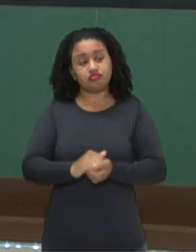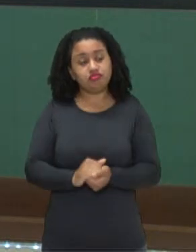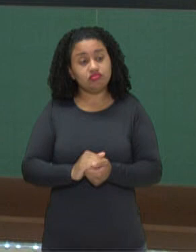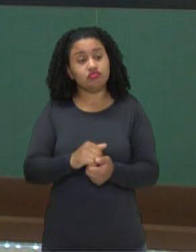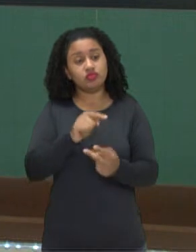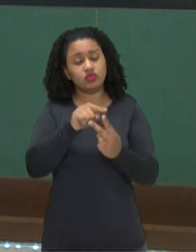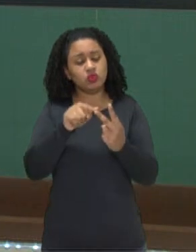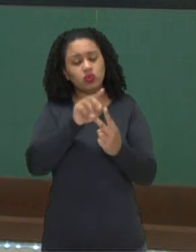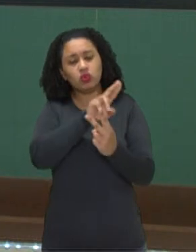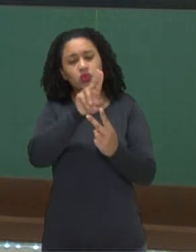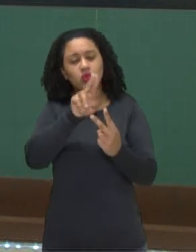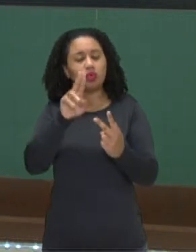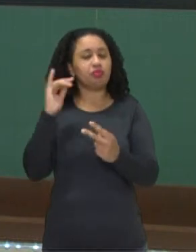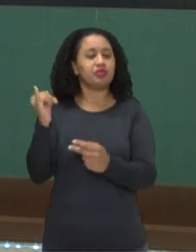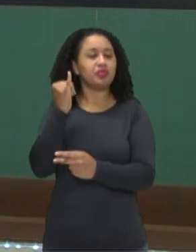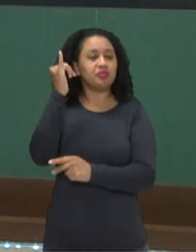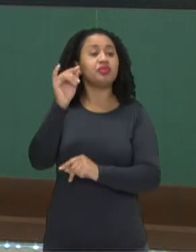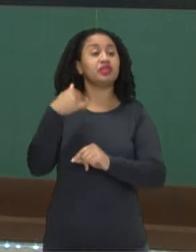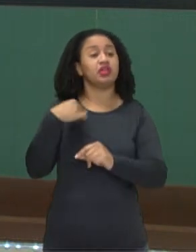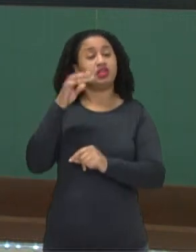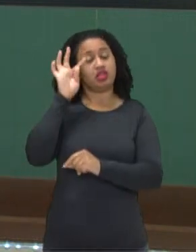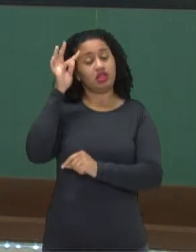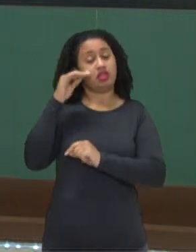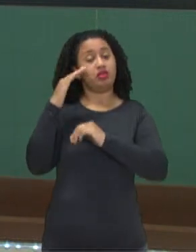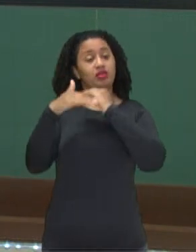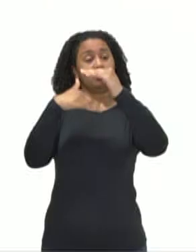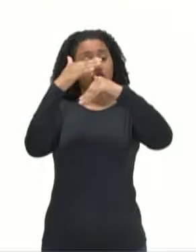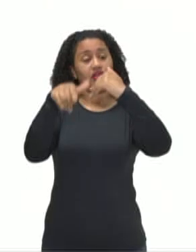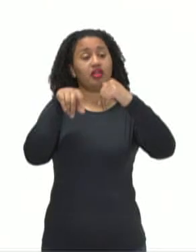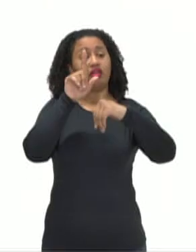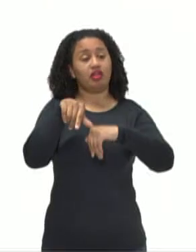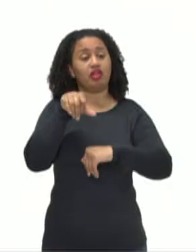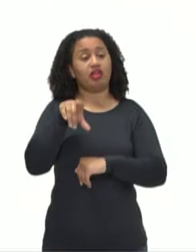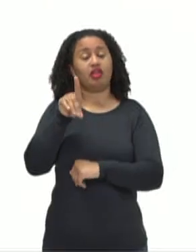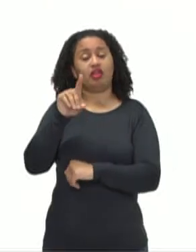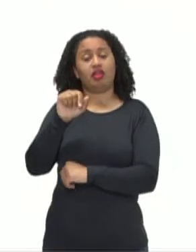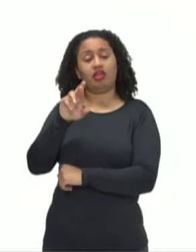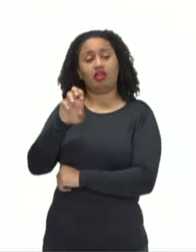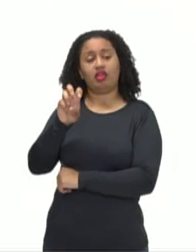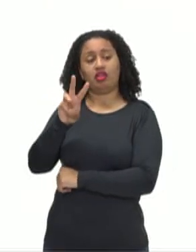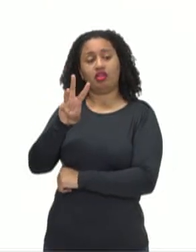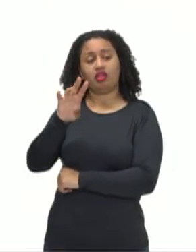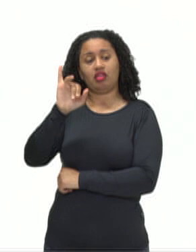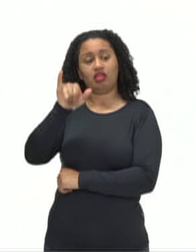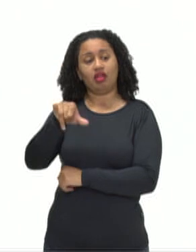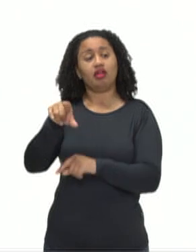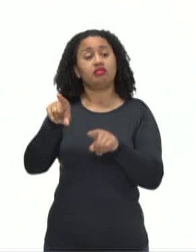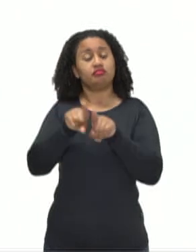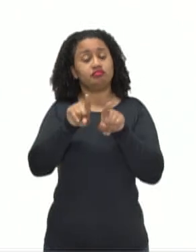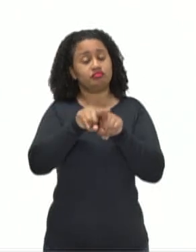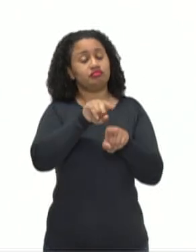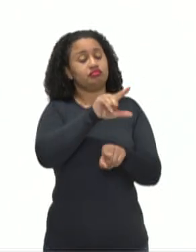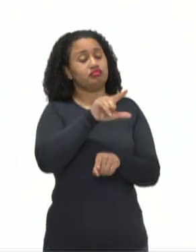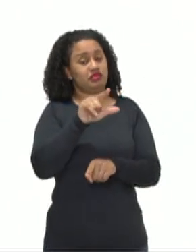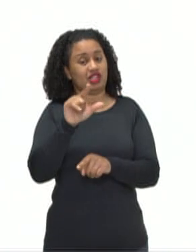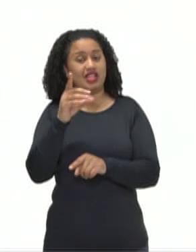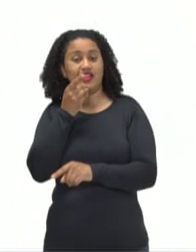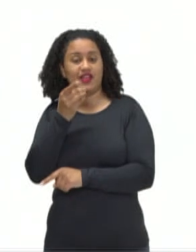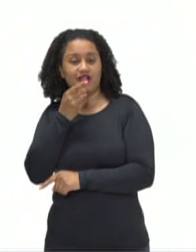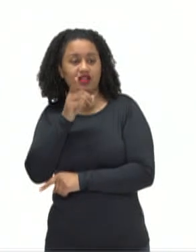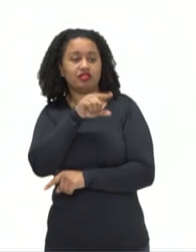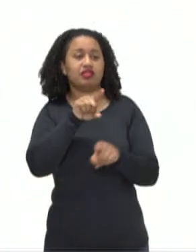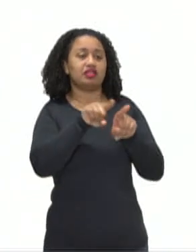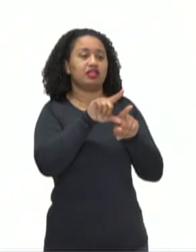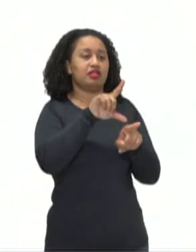Dois grandes nomes, então, da teoria da evolução são o Charles Darwin e o Jean-Baptiste de Lamarck.